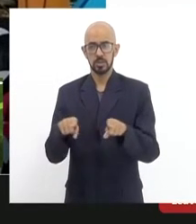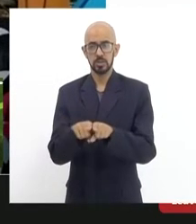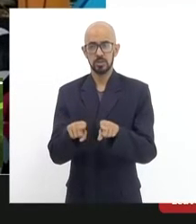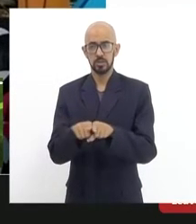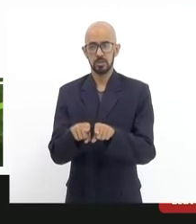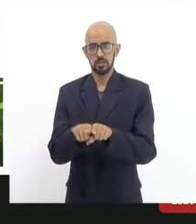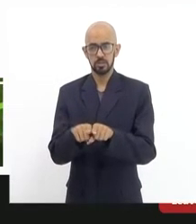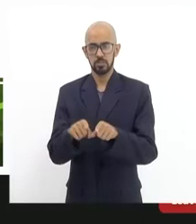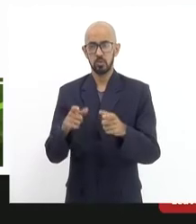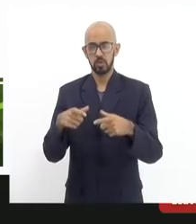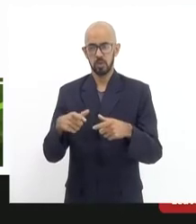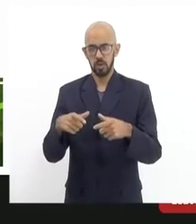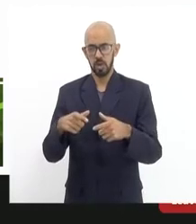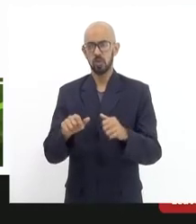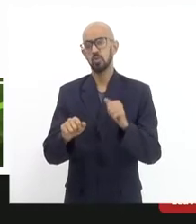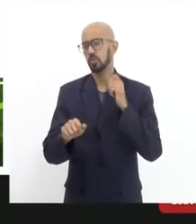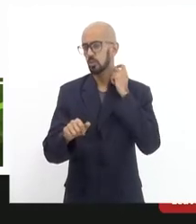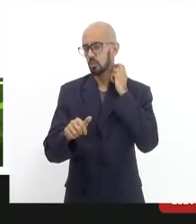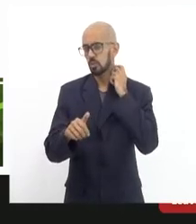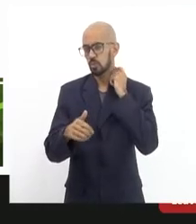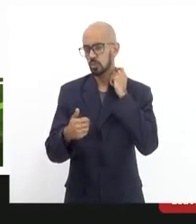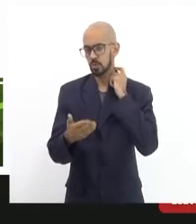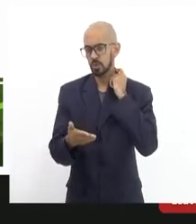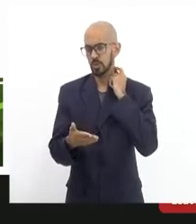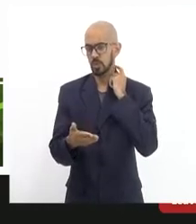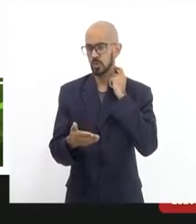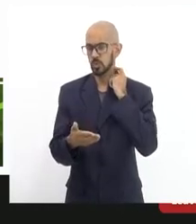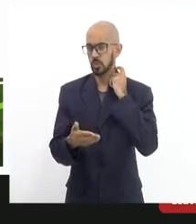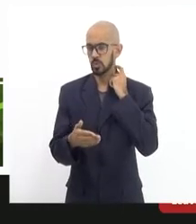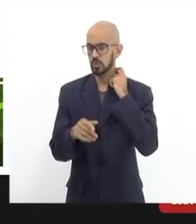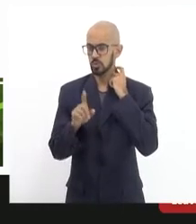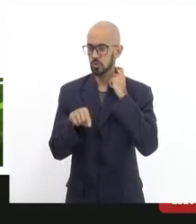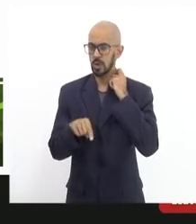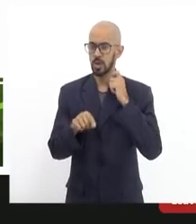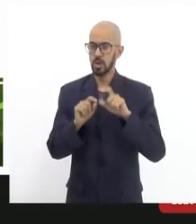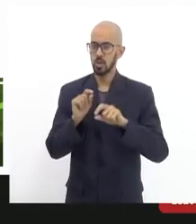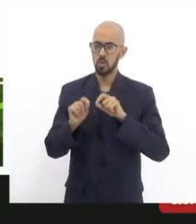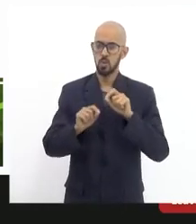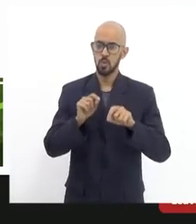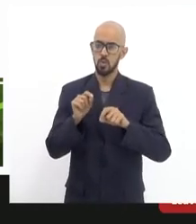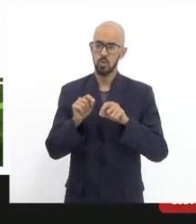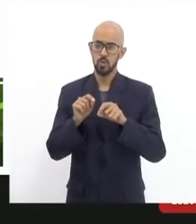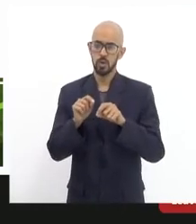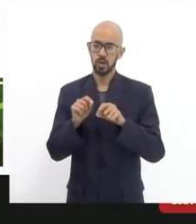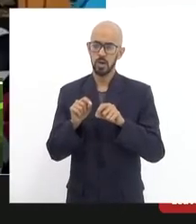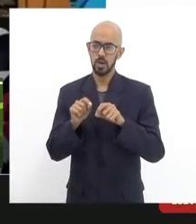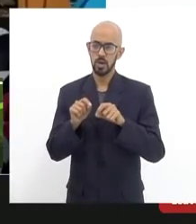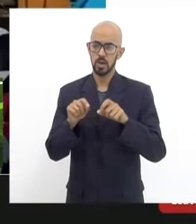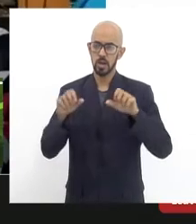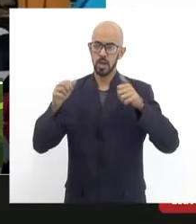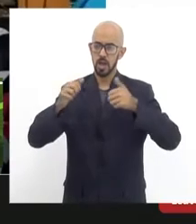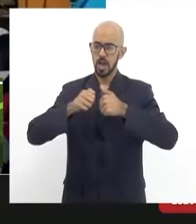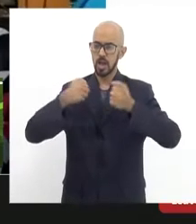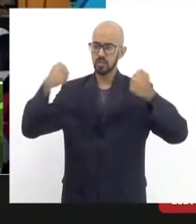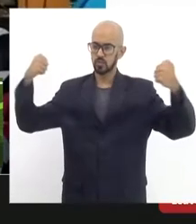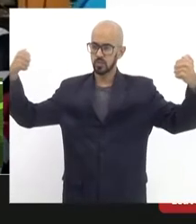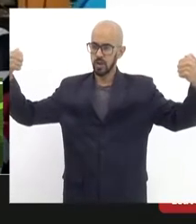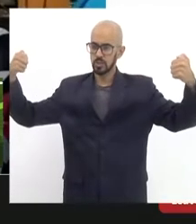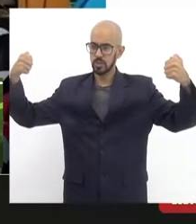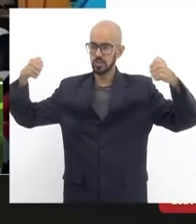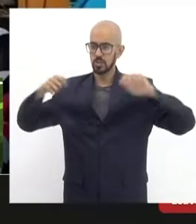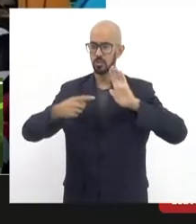bairro. Esse é o... São as faixas que estão representando as condições com relação